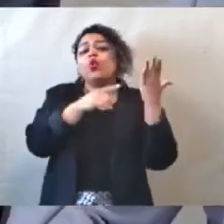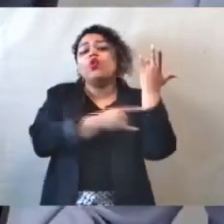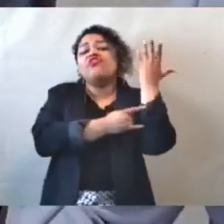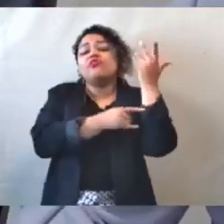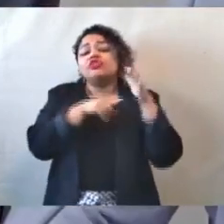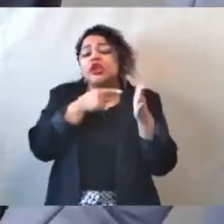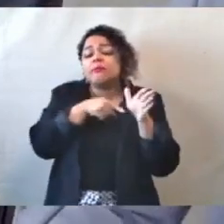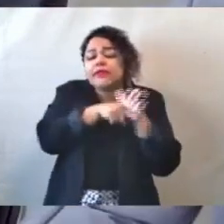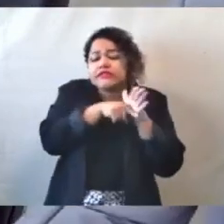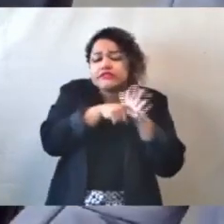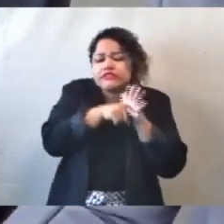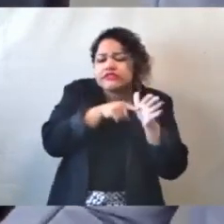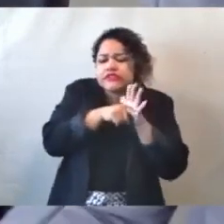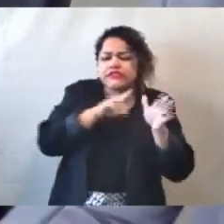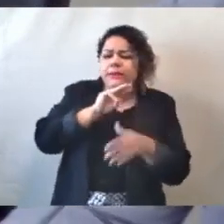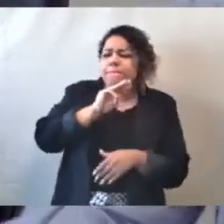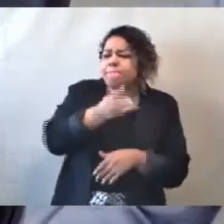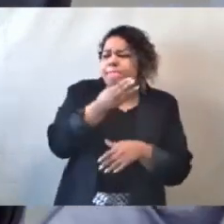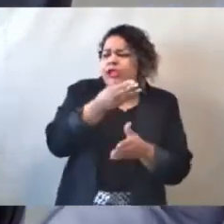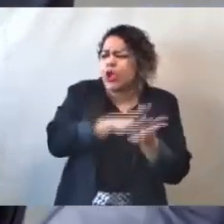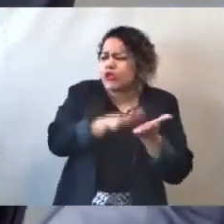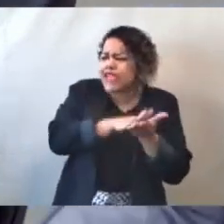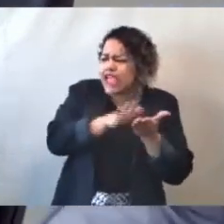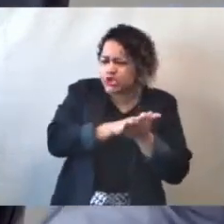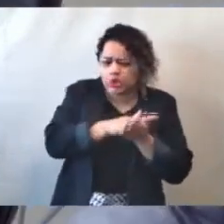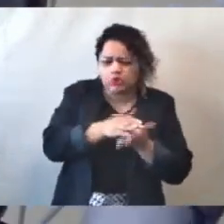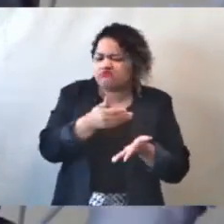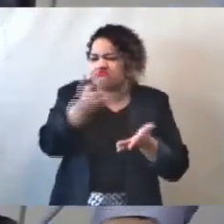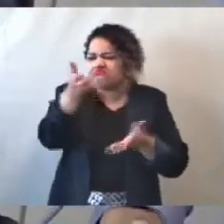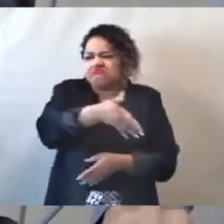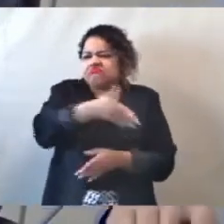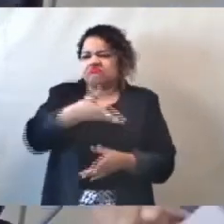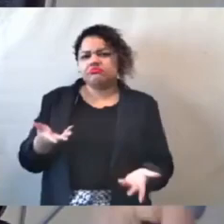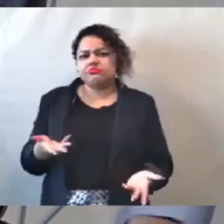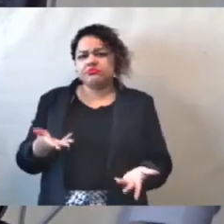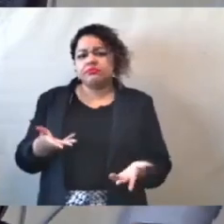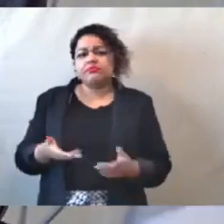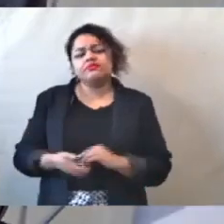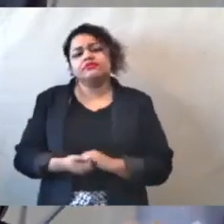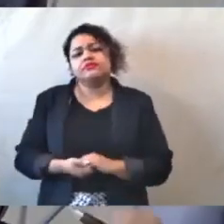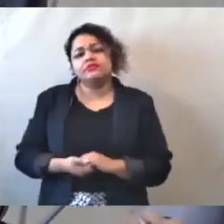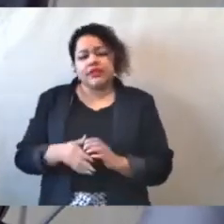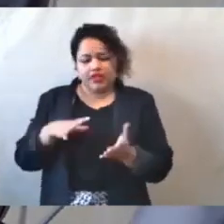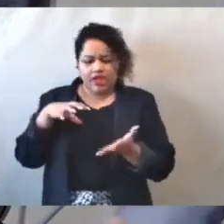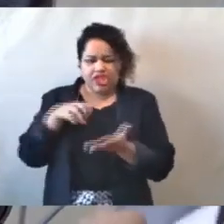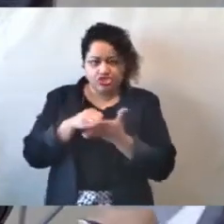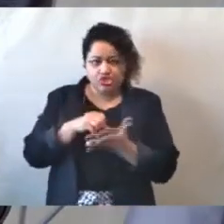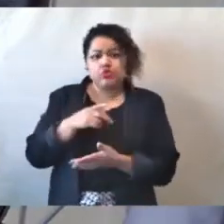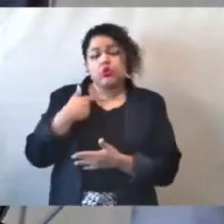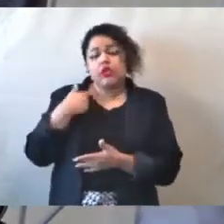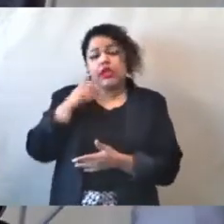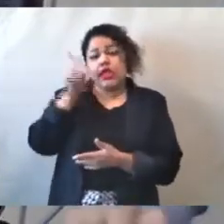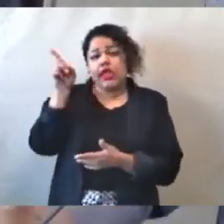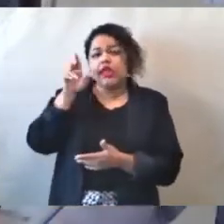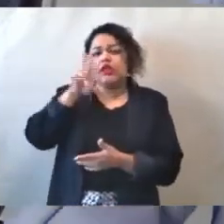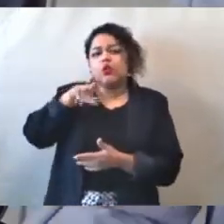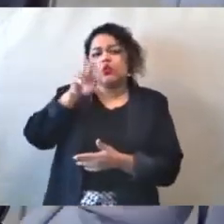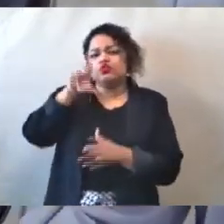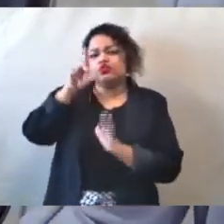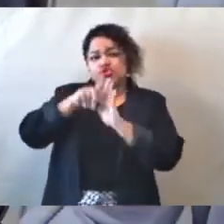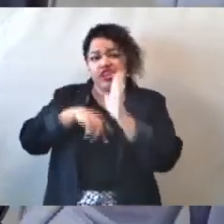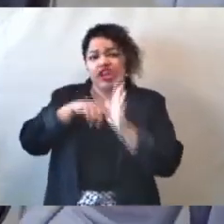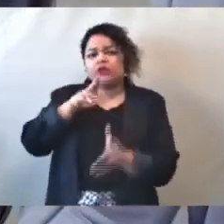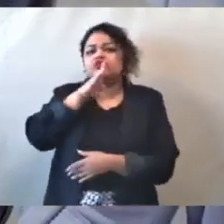Eu faço o registro, conforme informado no início dessa reunião, que o investigado optou pela faculdade legal de